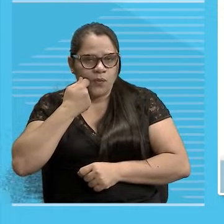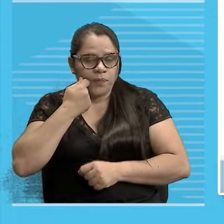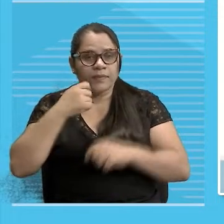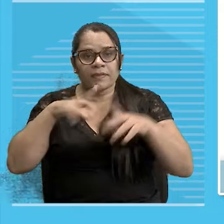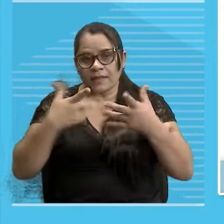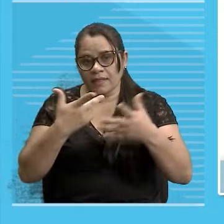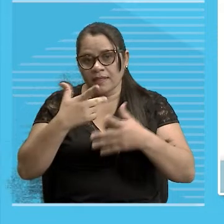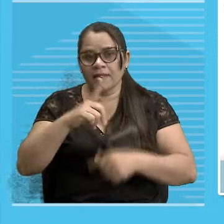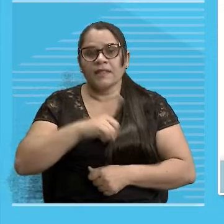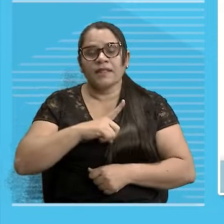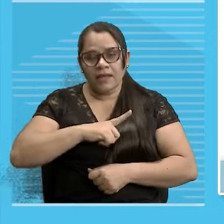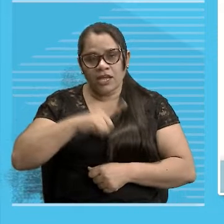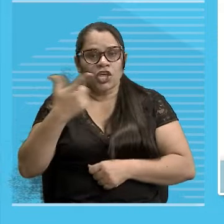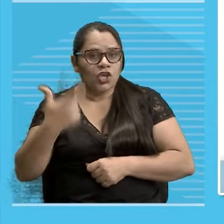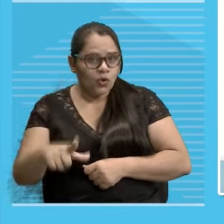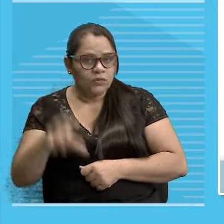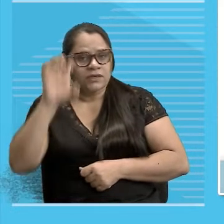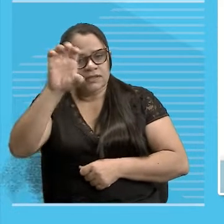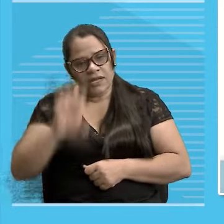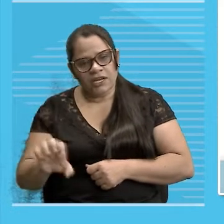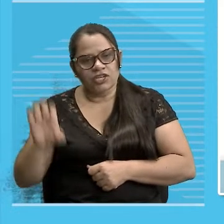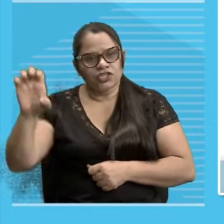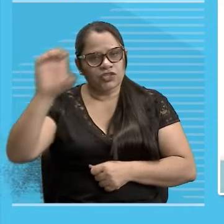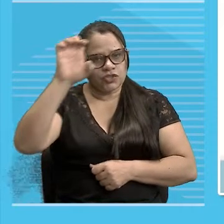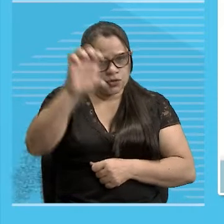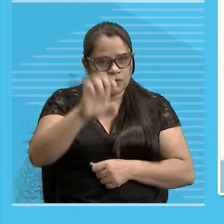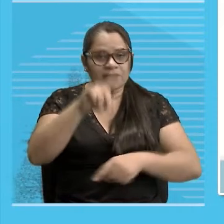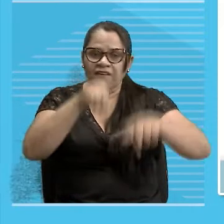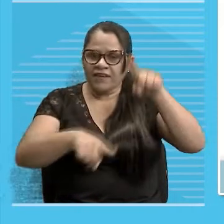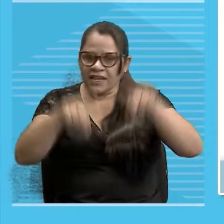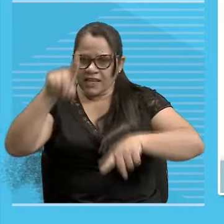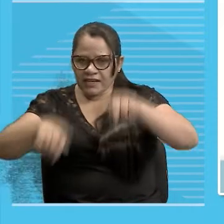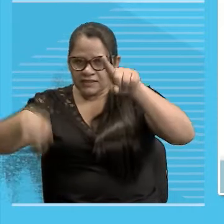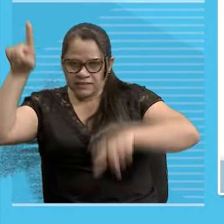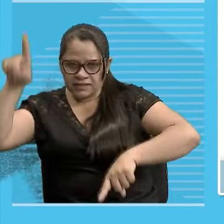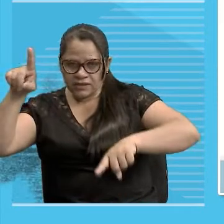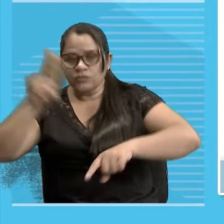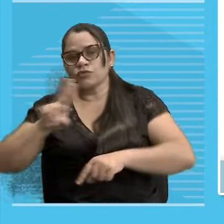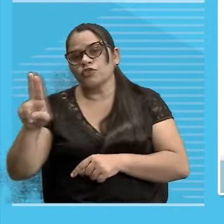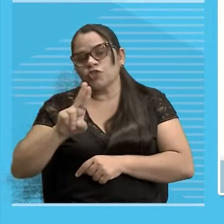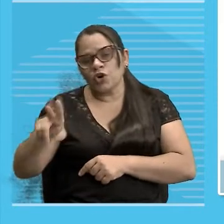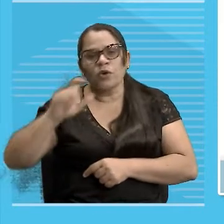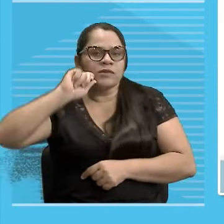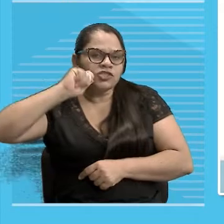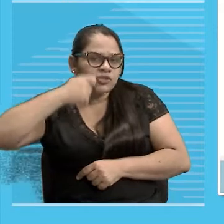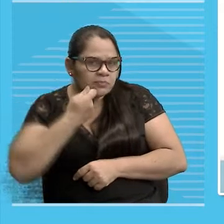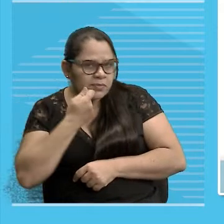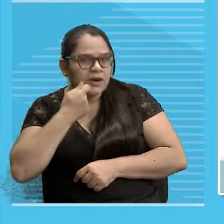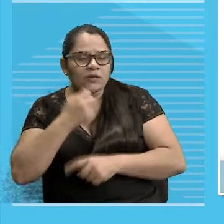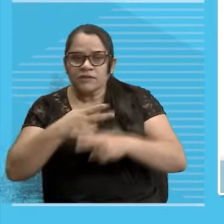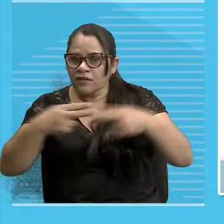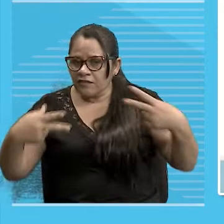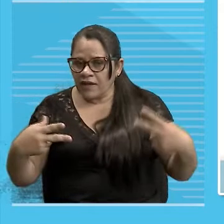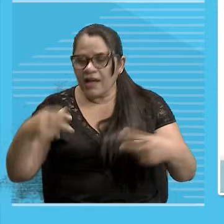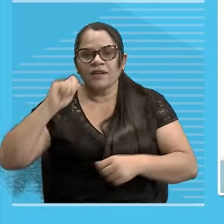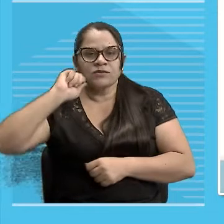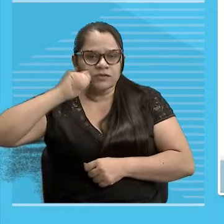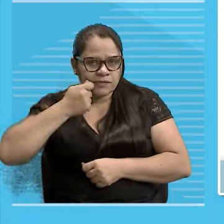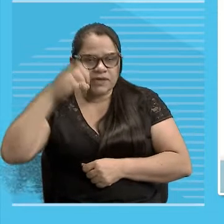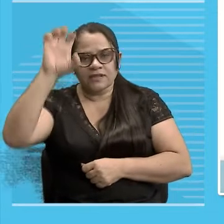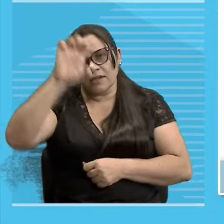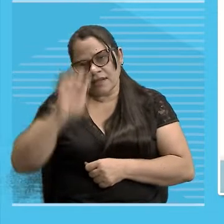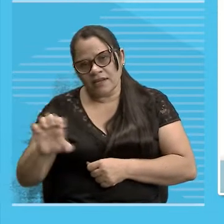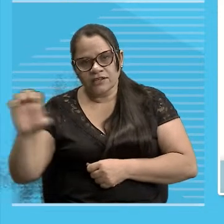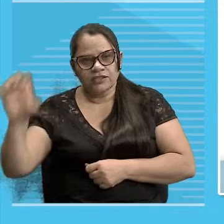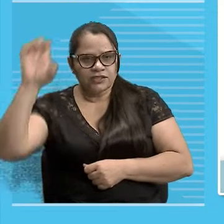Pão cacetinho Cacete Carioquinha Média Pão de água Pão de sal